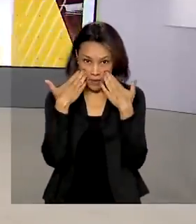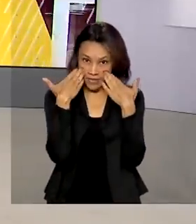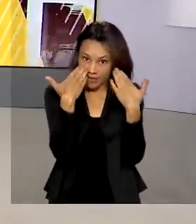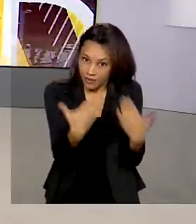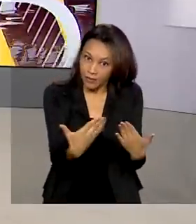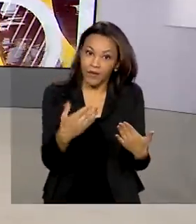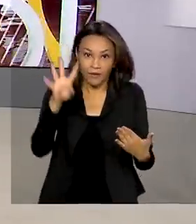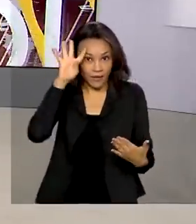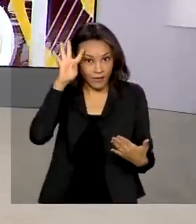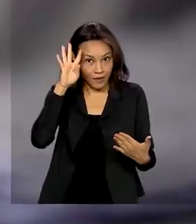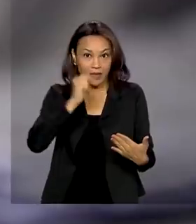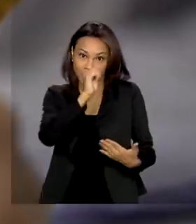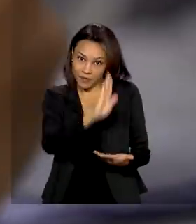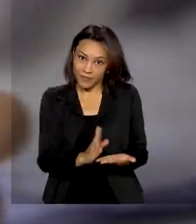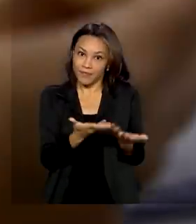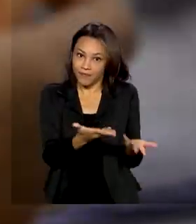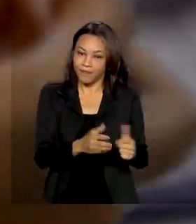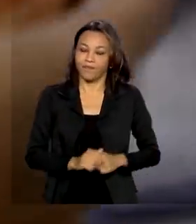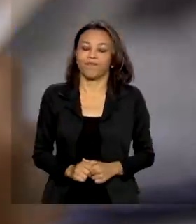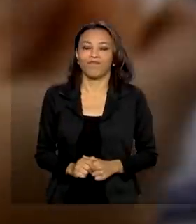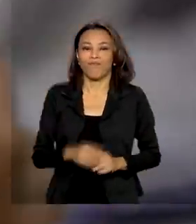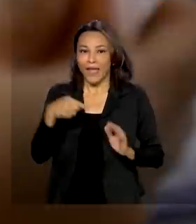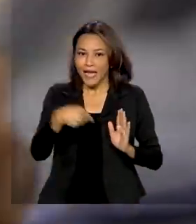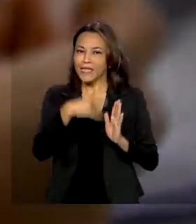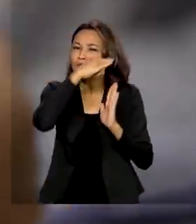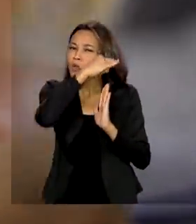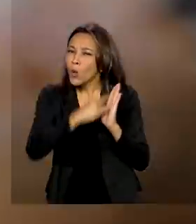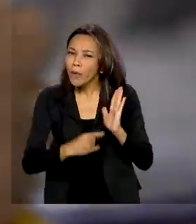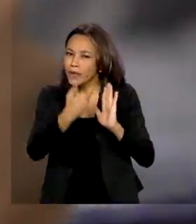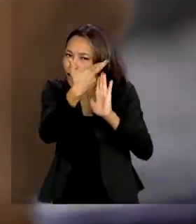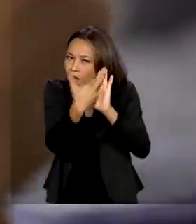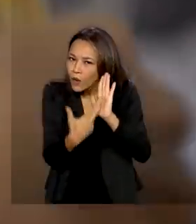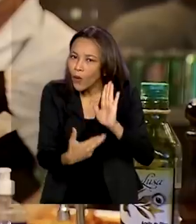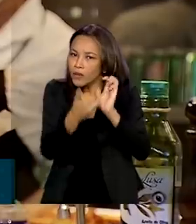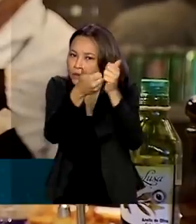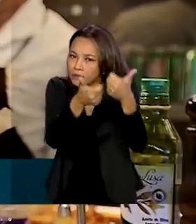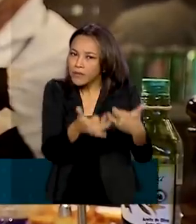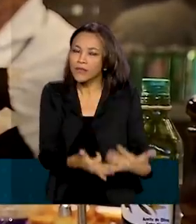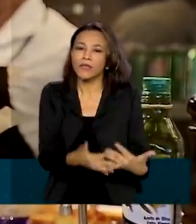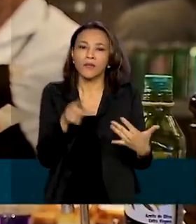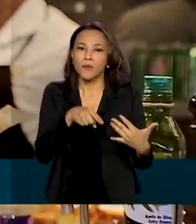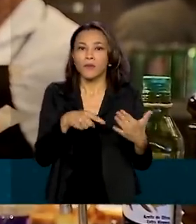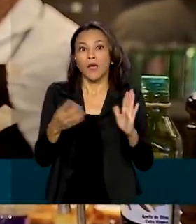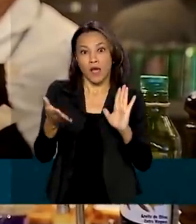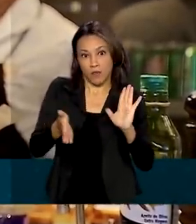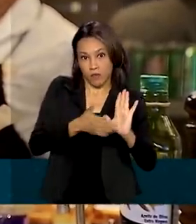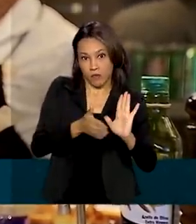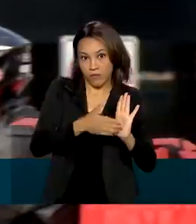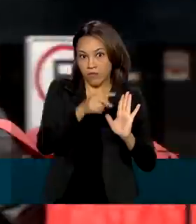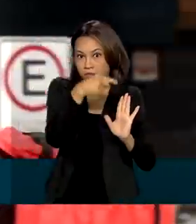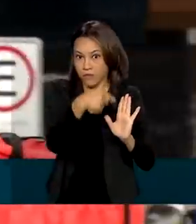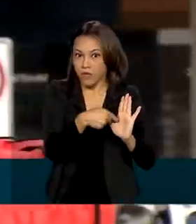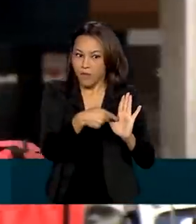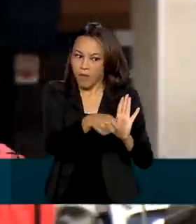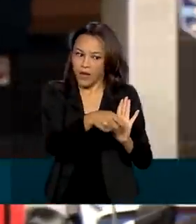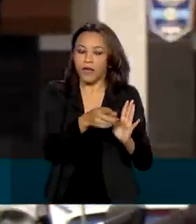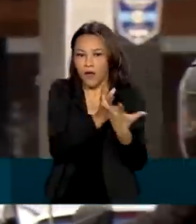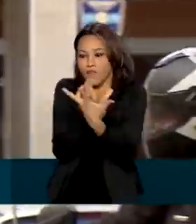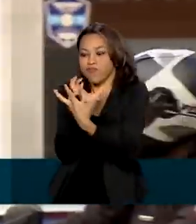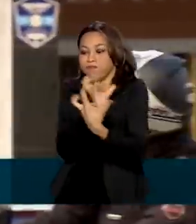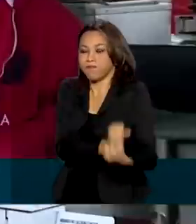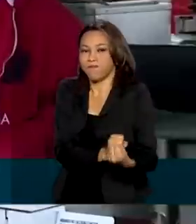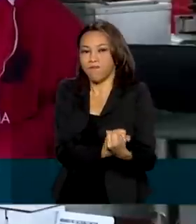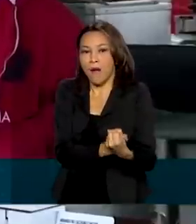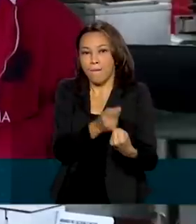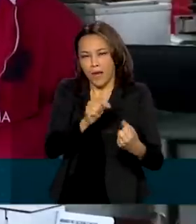quarta-feira. Segundo o documento, as medidas econômicas adotadas pelo governo brasileiro para enfrentar a